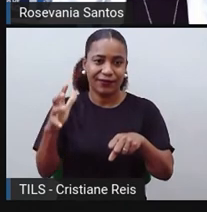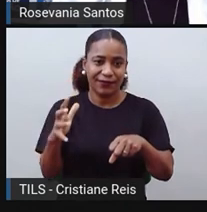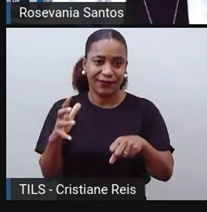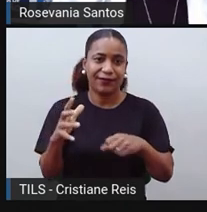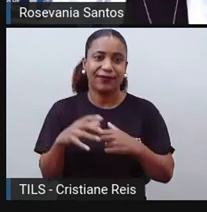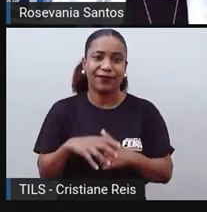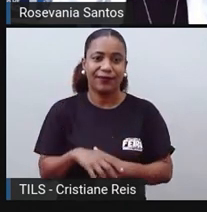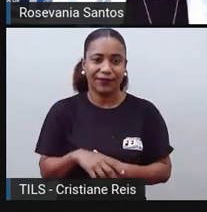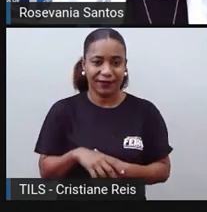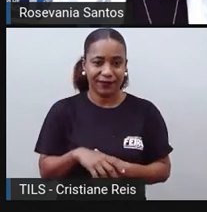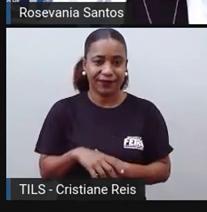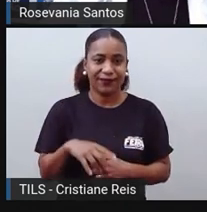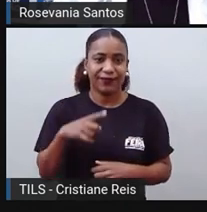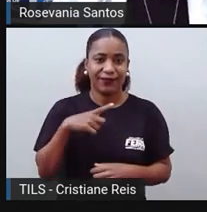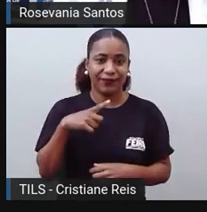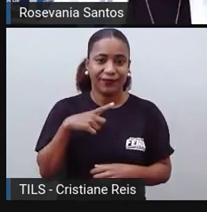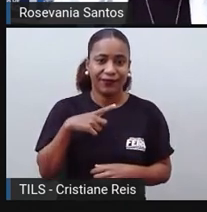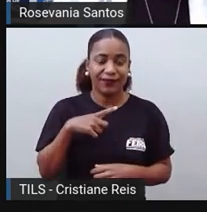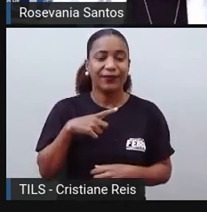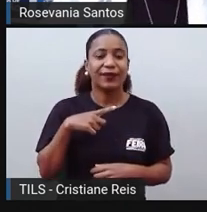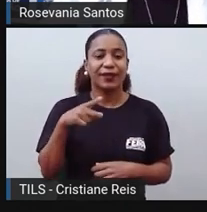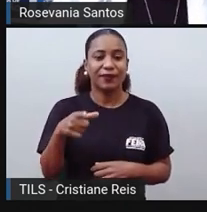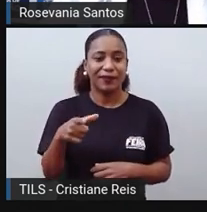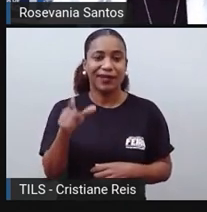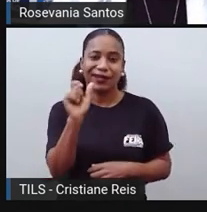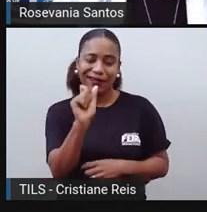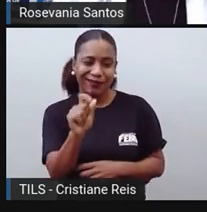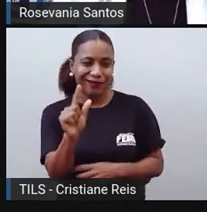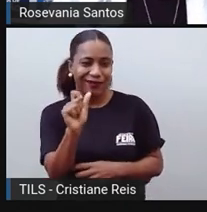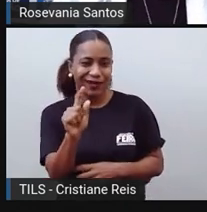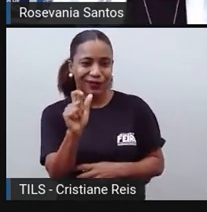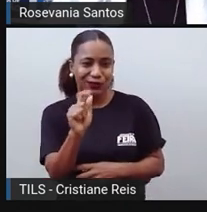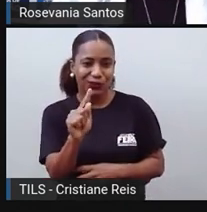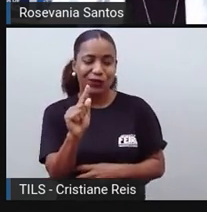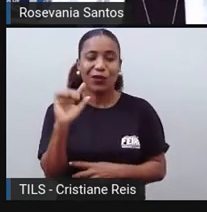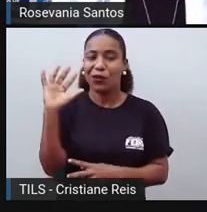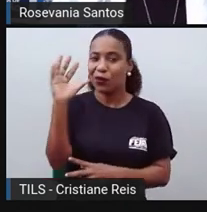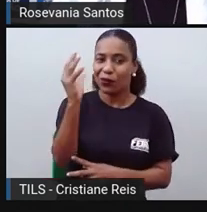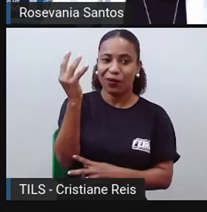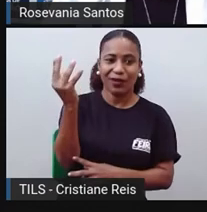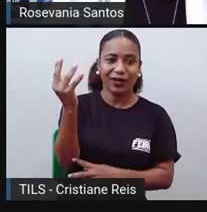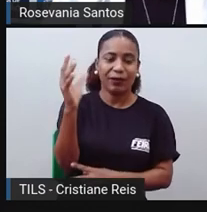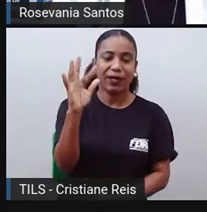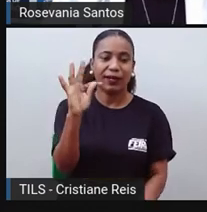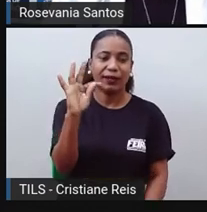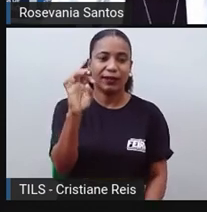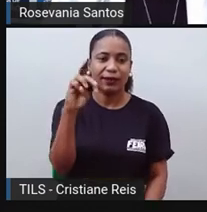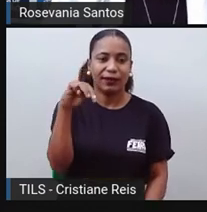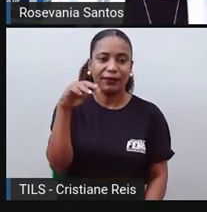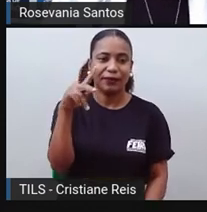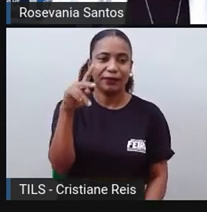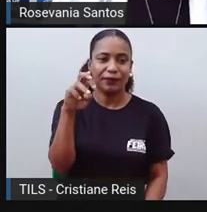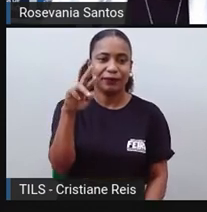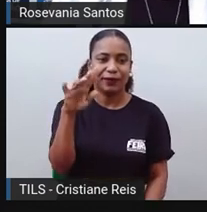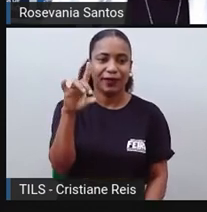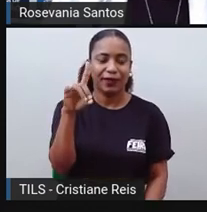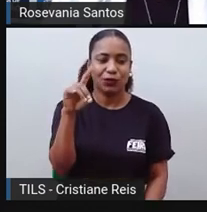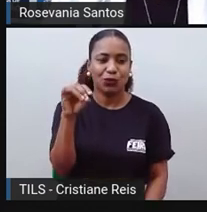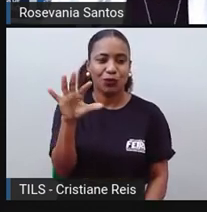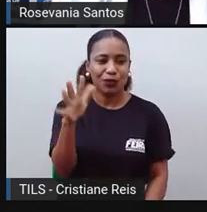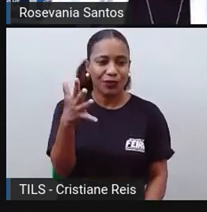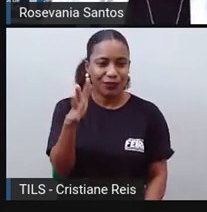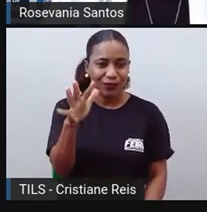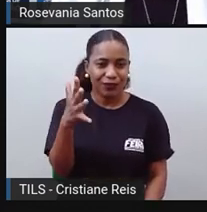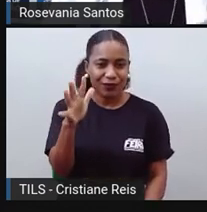aqui, a região, o clima temperado, aqui nessa região, aqui onde a gente vai pegar. E o que é que eu tenho aqui de clima